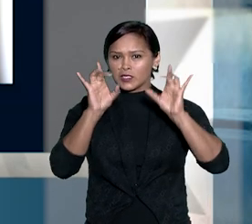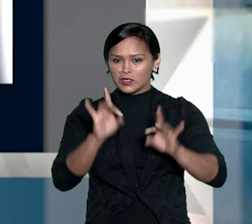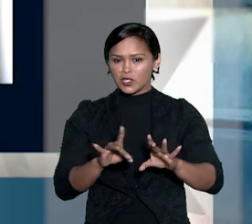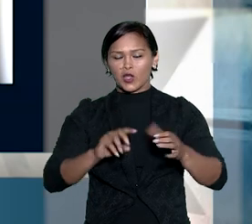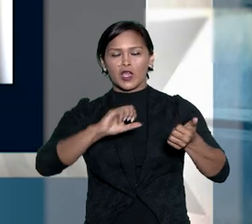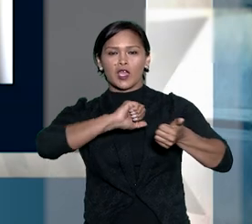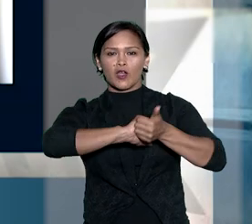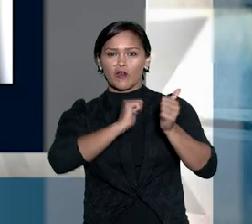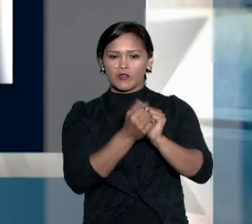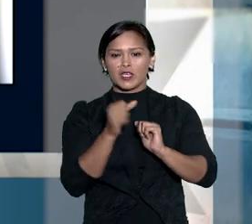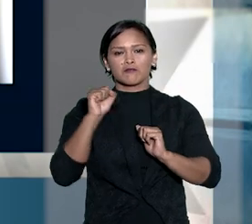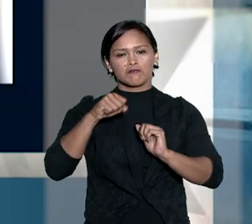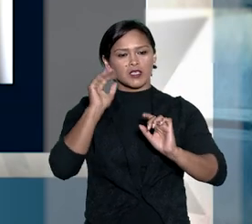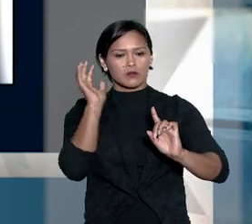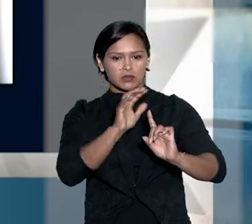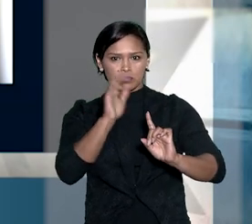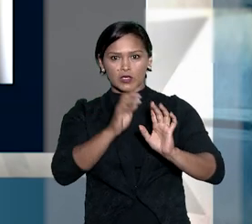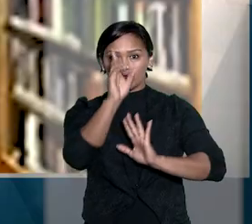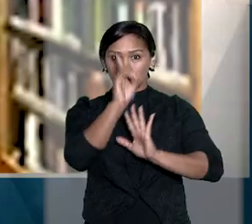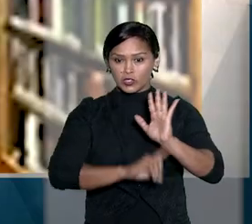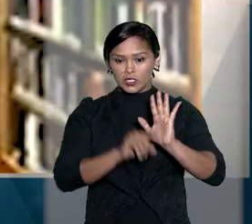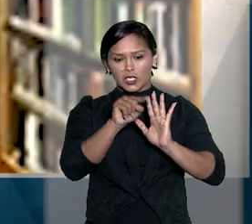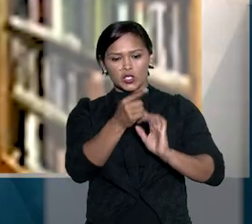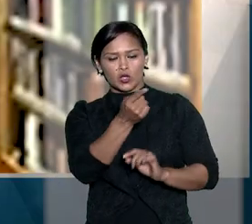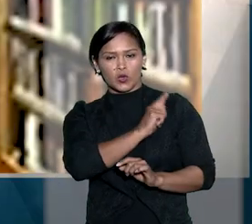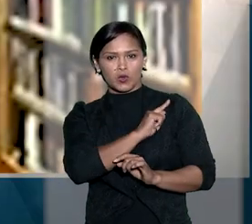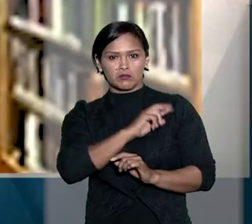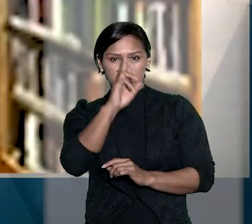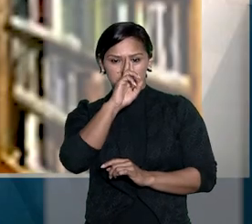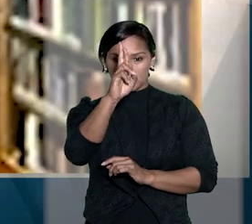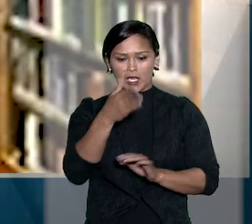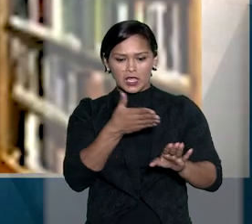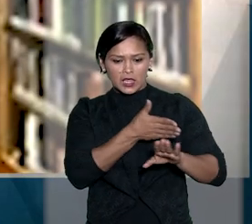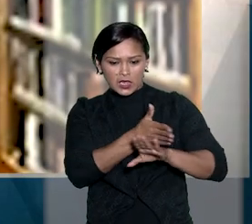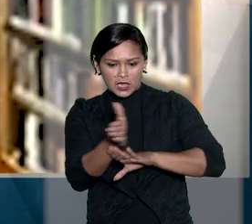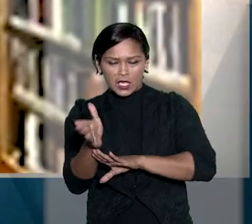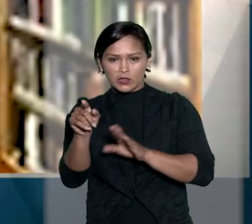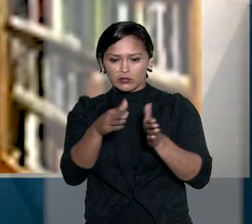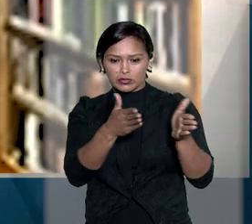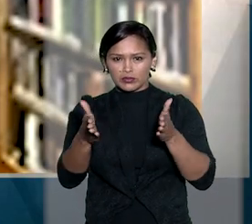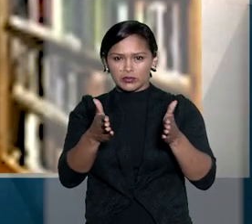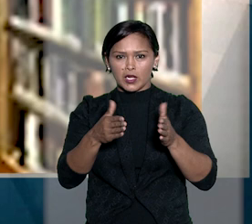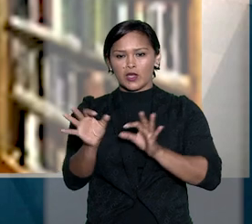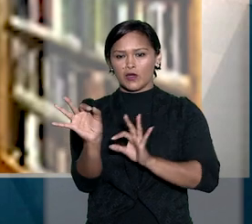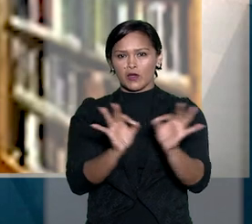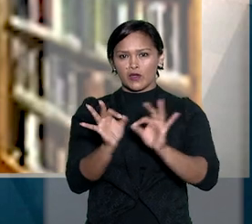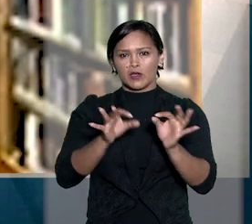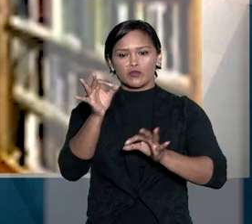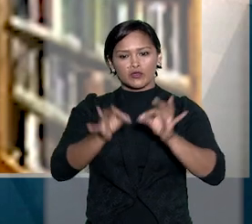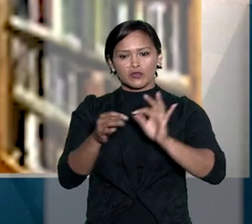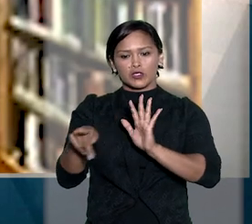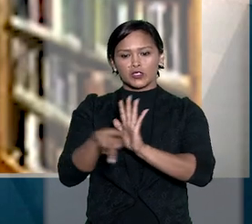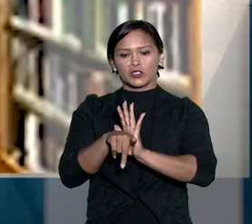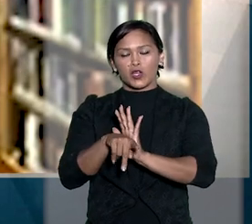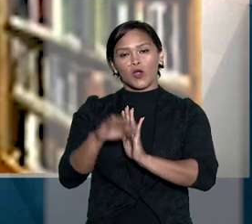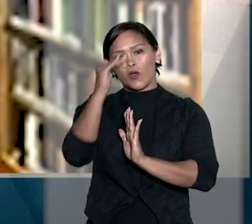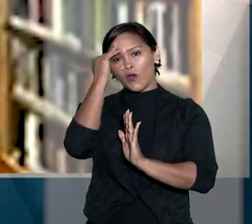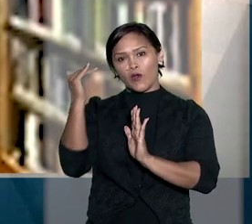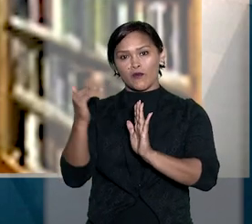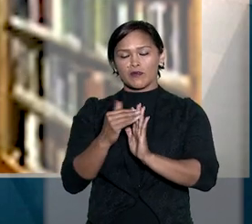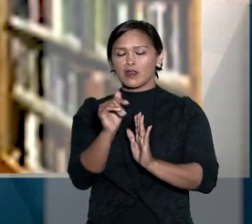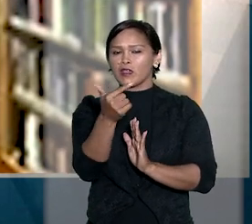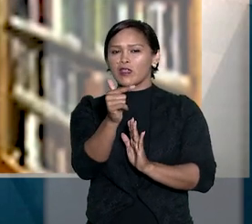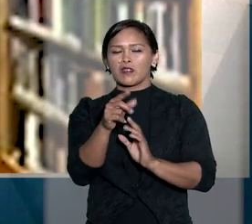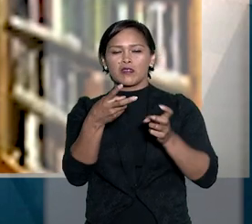destacou que é configurado abuso de direito quando o agente, atuando dentro das prerrogativas que o ordenamento jurídico lhe